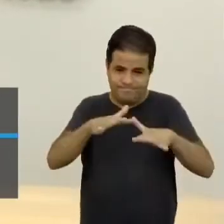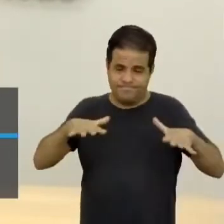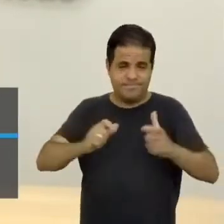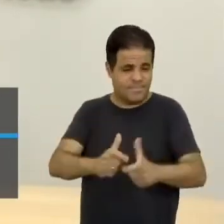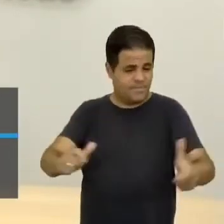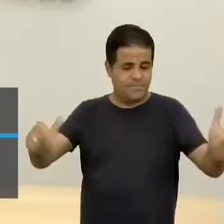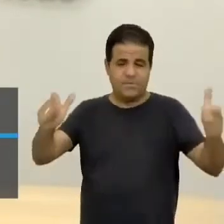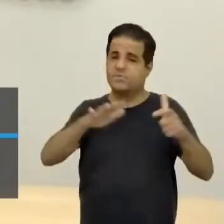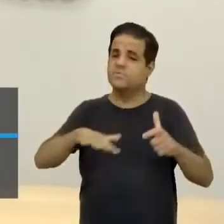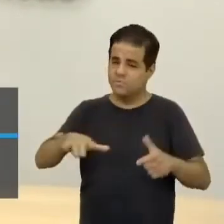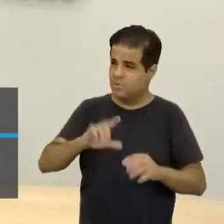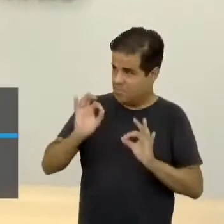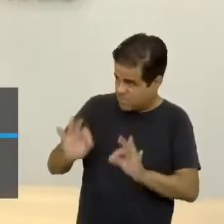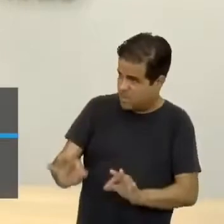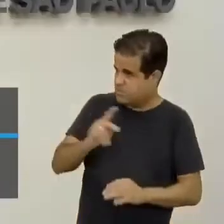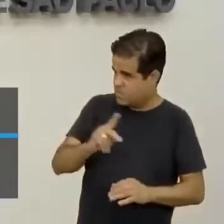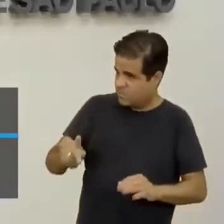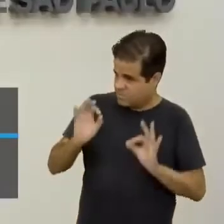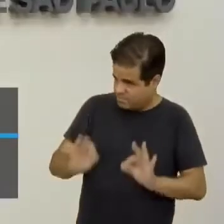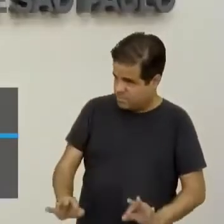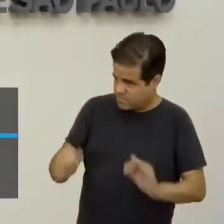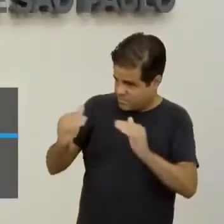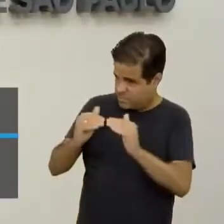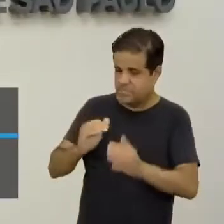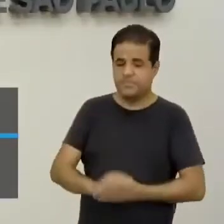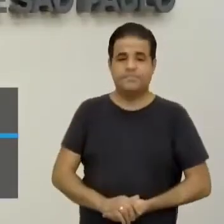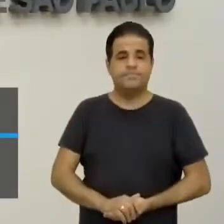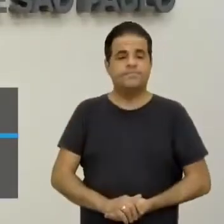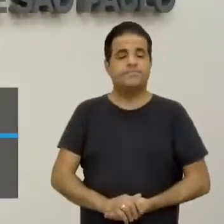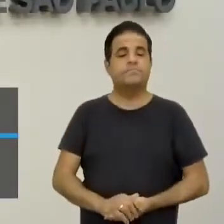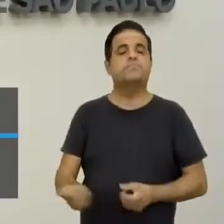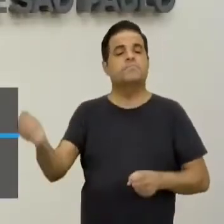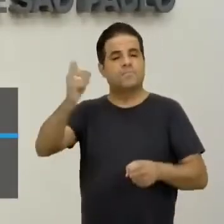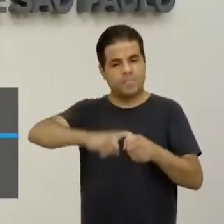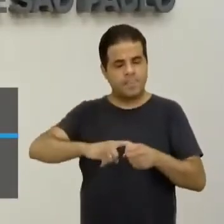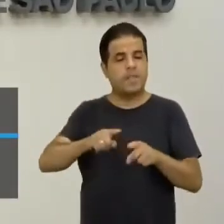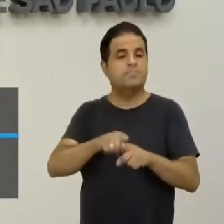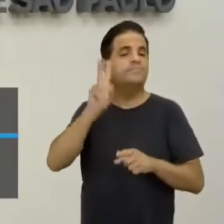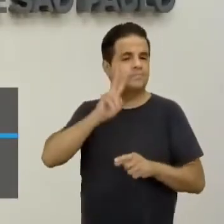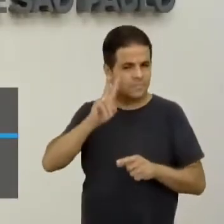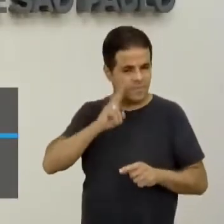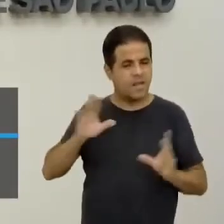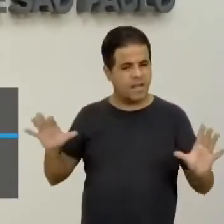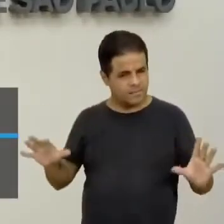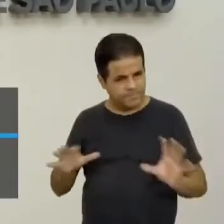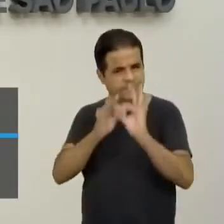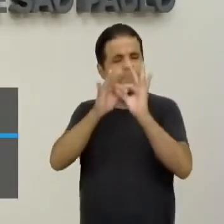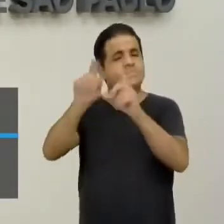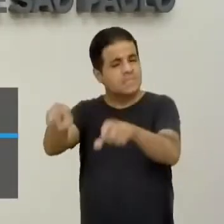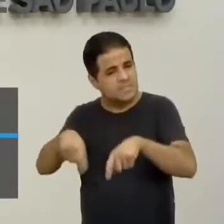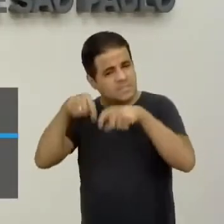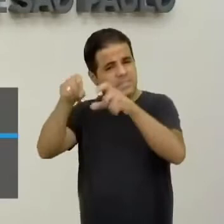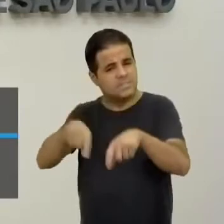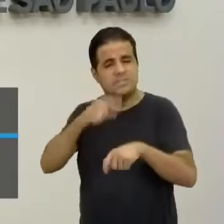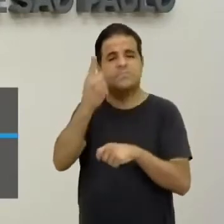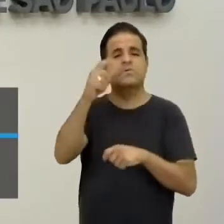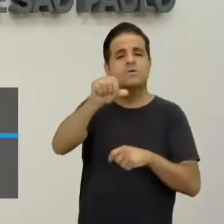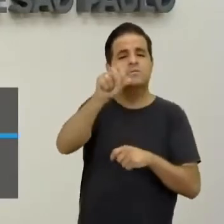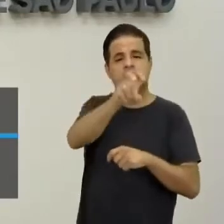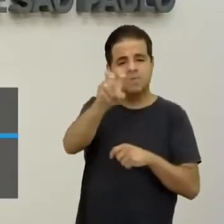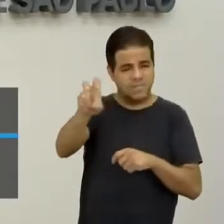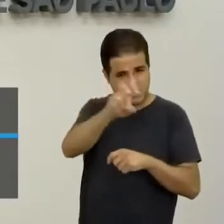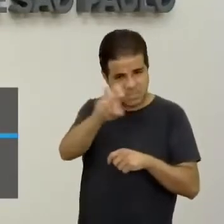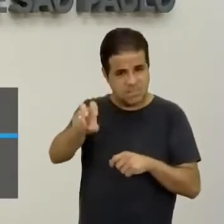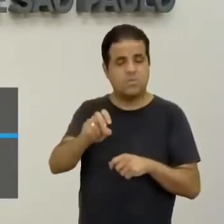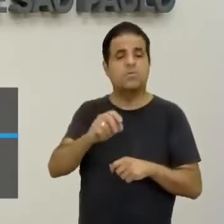infraestrutura. Não é isso, professora? Exatamente. E, assim, voltando um pouquinho na história das ligas camponesas, em 1955,